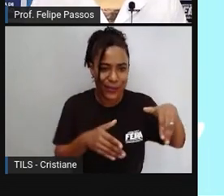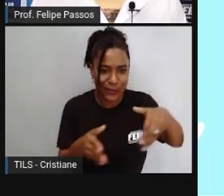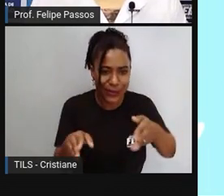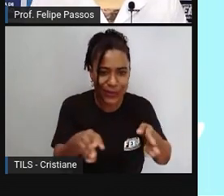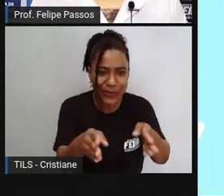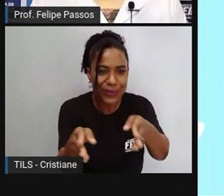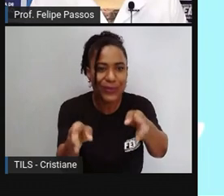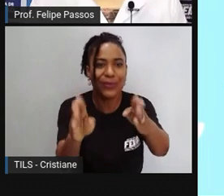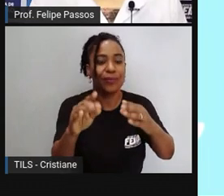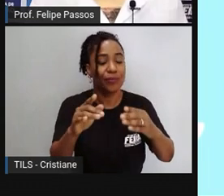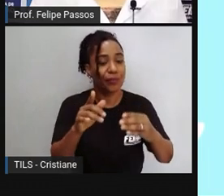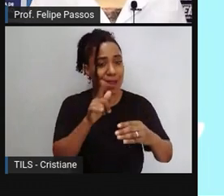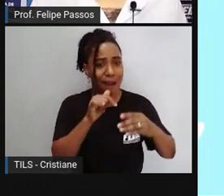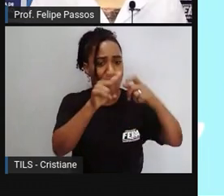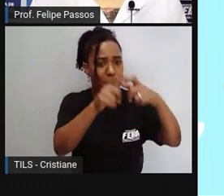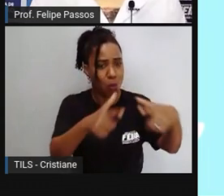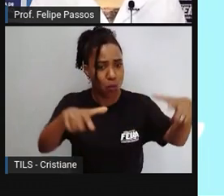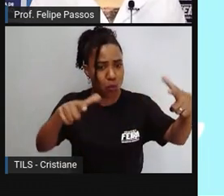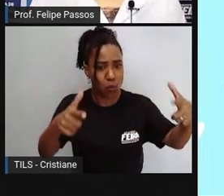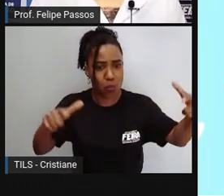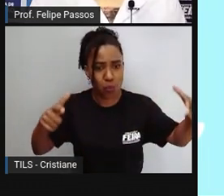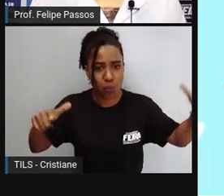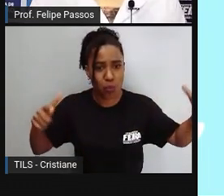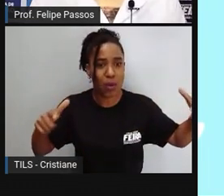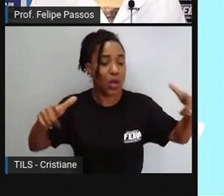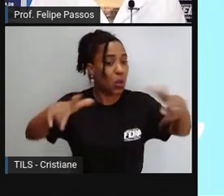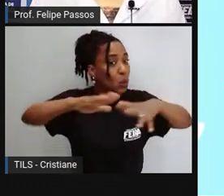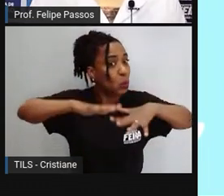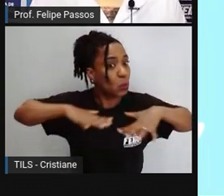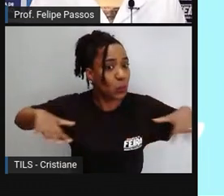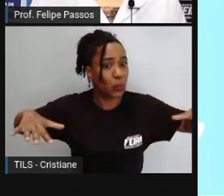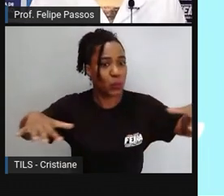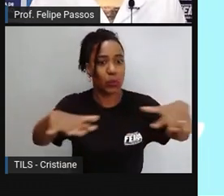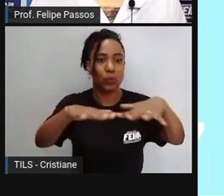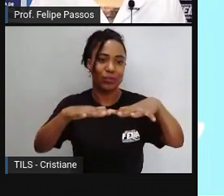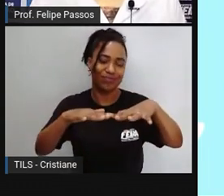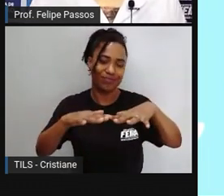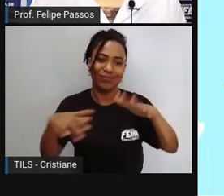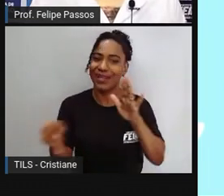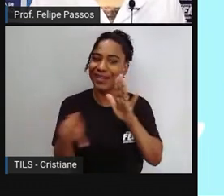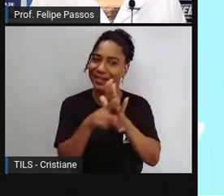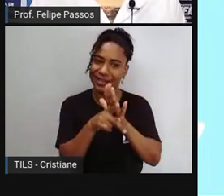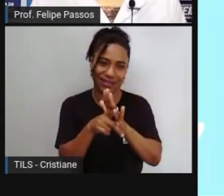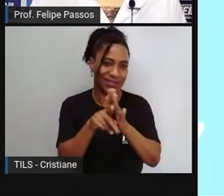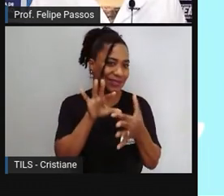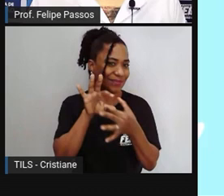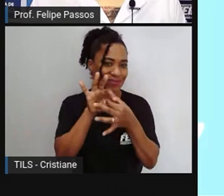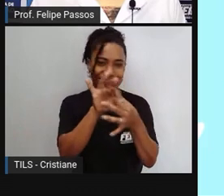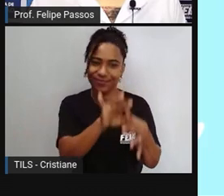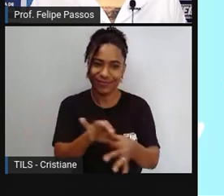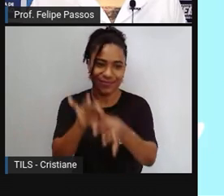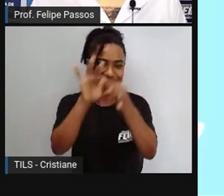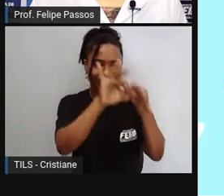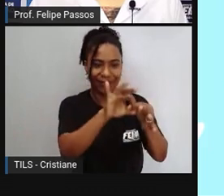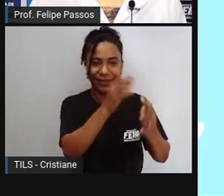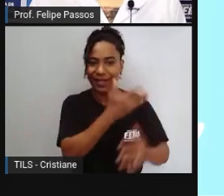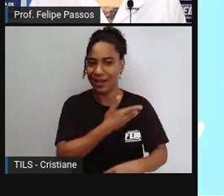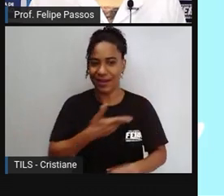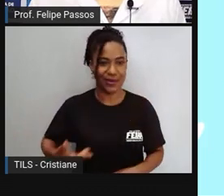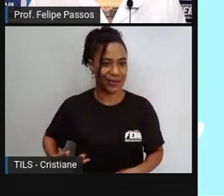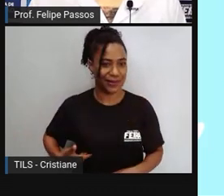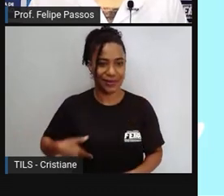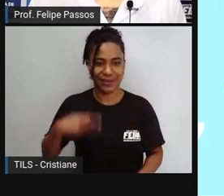lagoas, nossos corpos d'água. São bens da União, pertencem